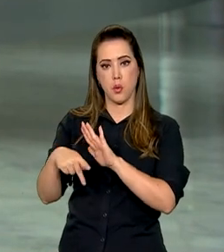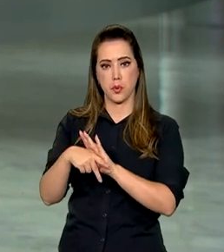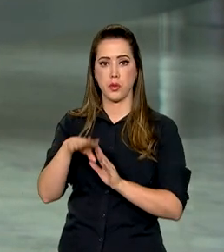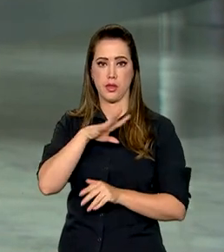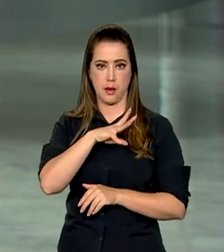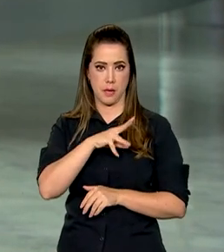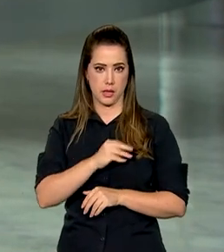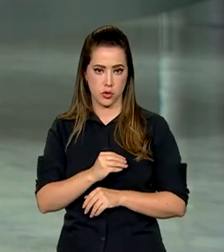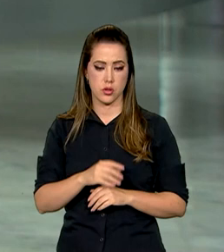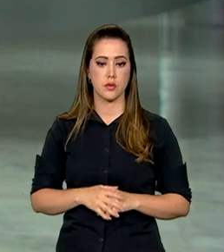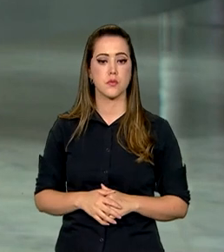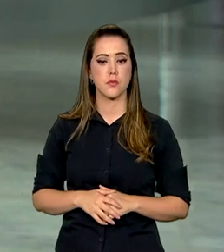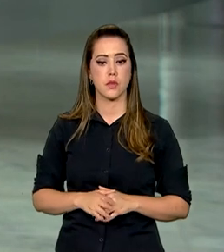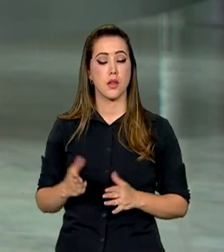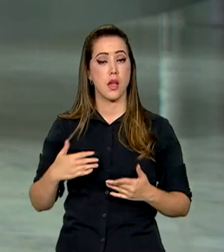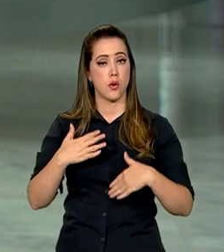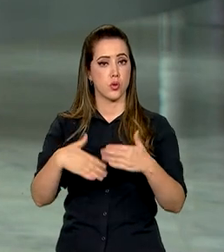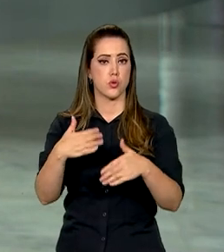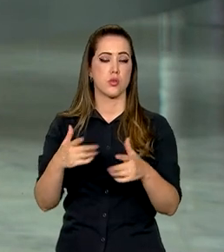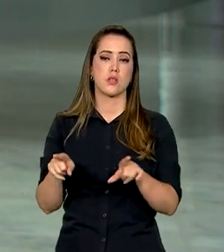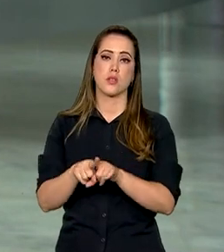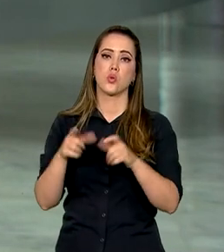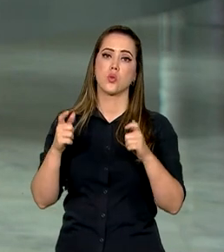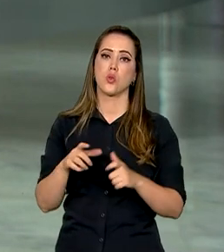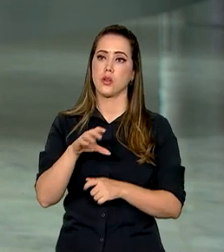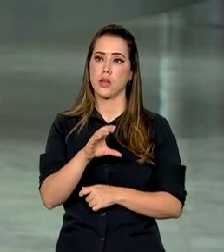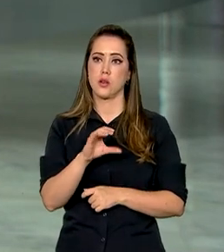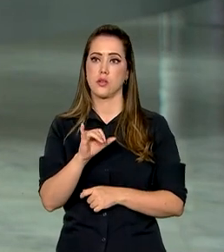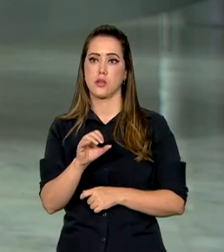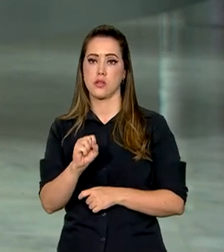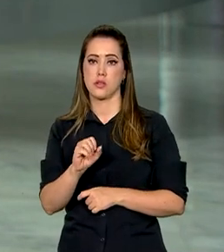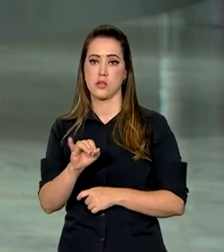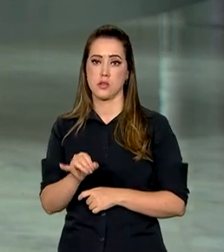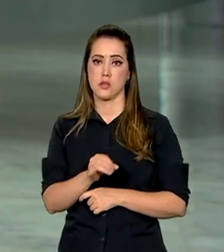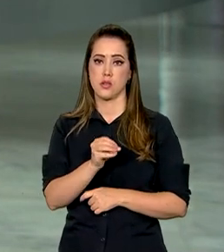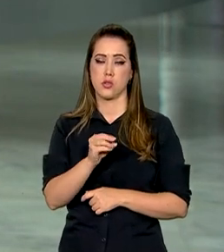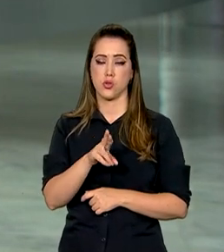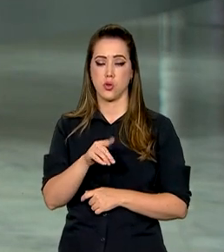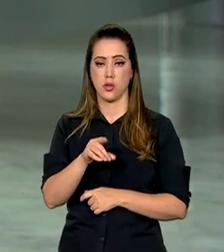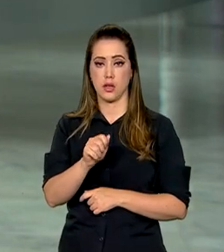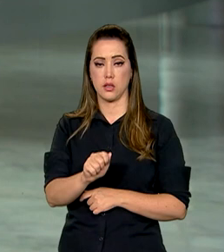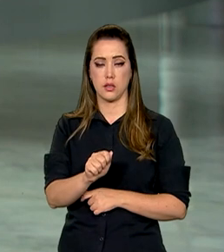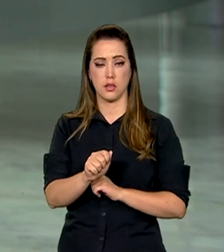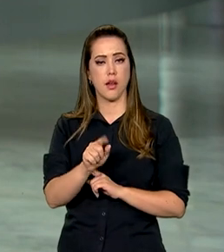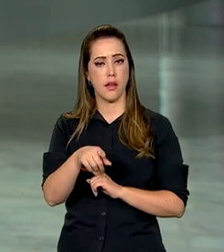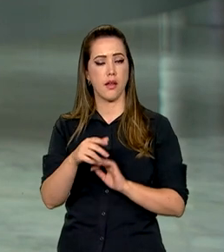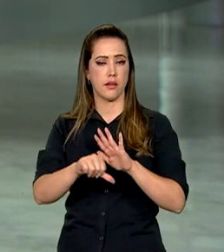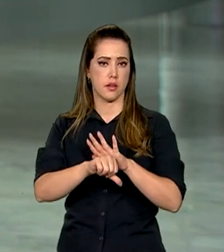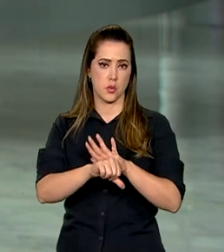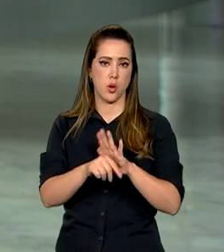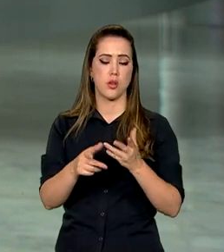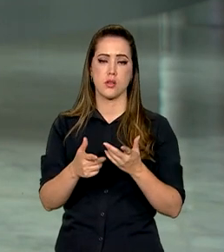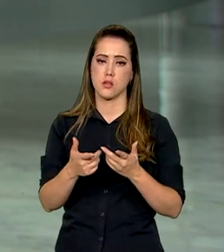destacou que a manutenção da ocupação da Cisjordânia é ilegal e acaba por minar as perspectivas de